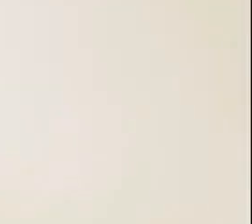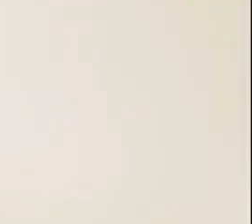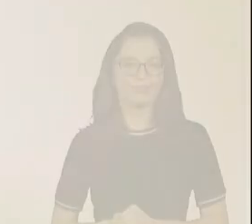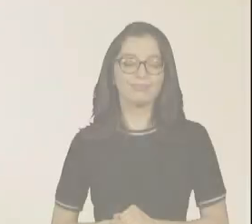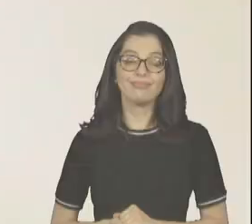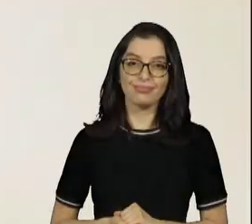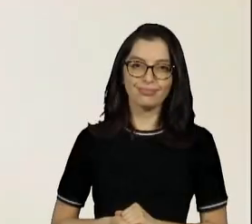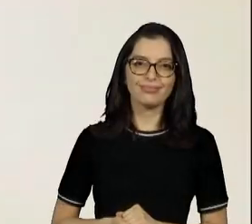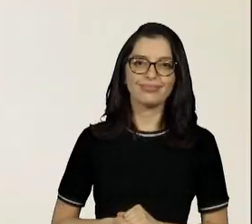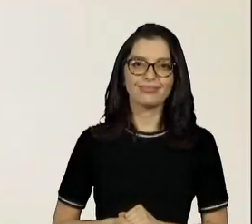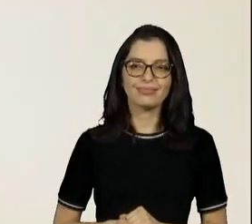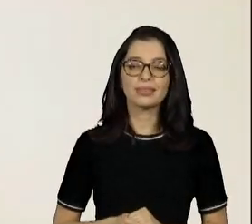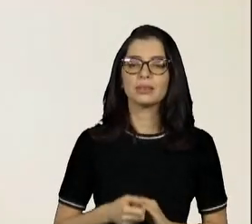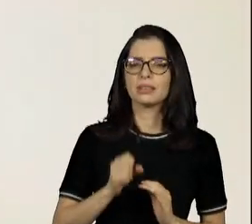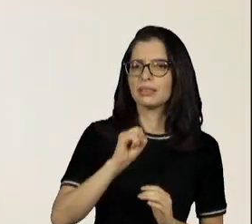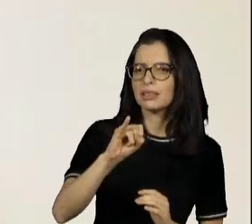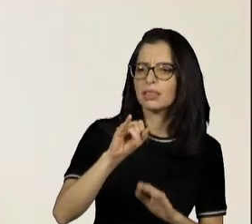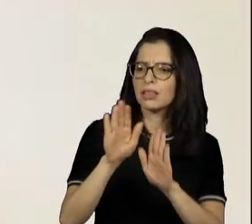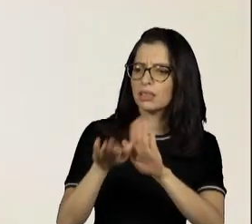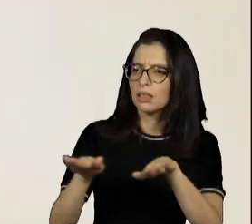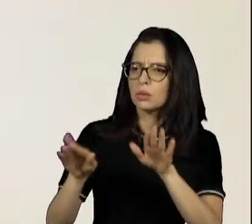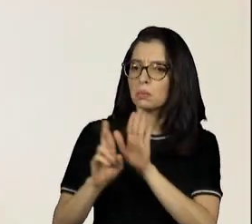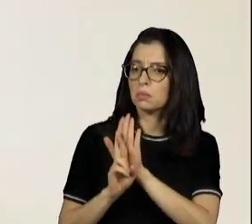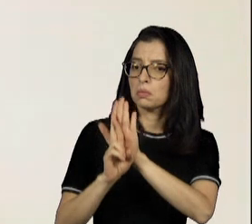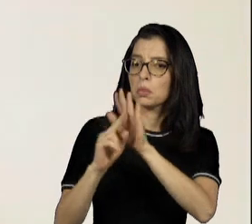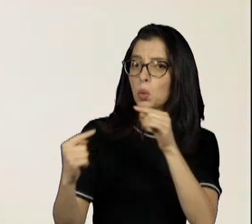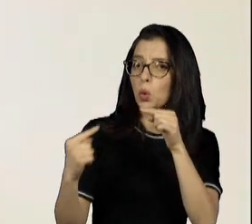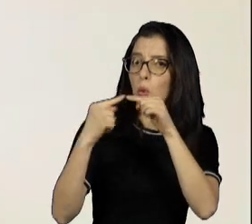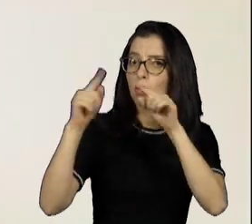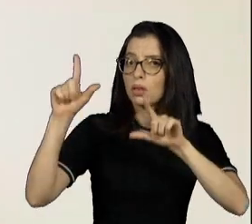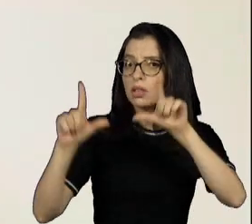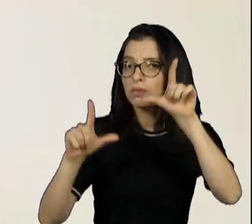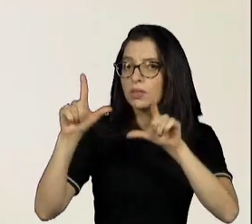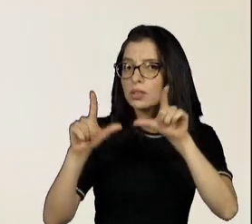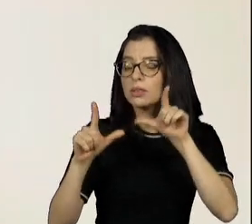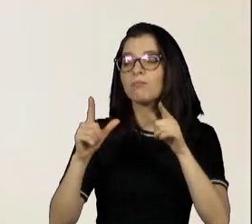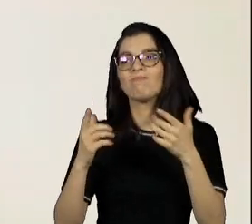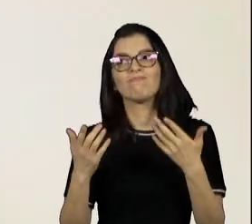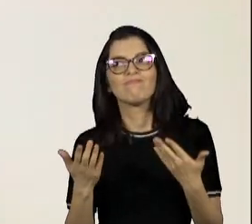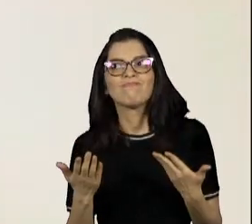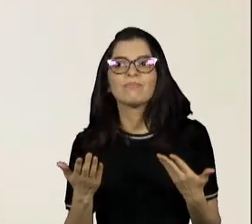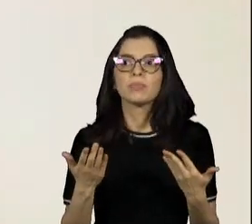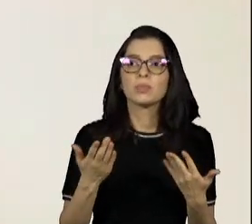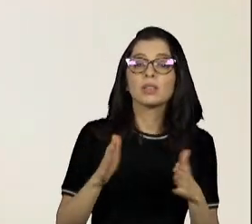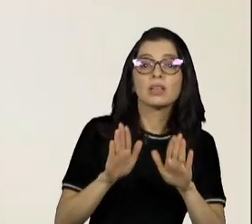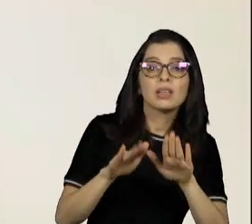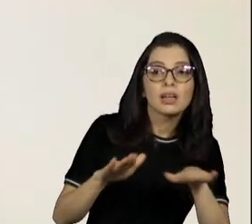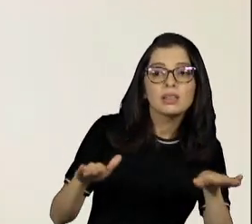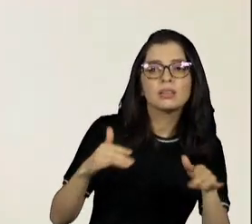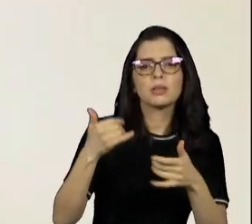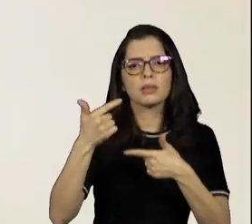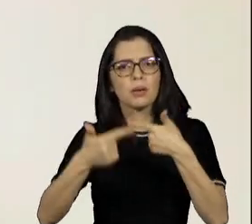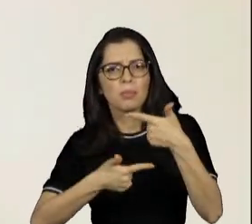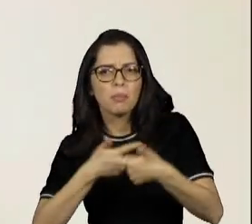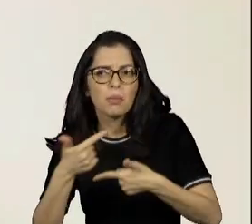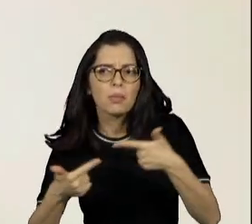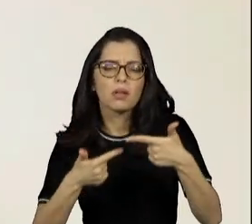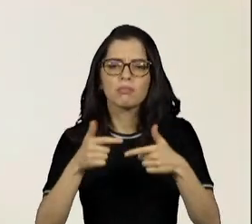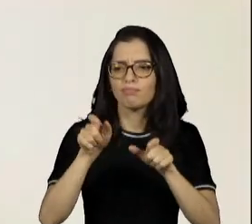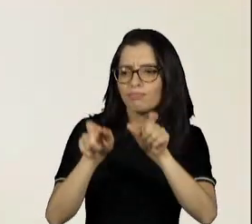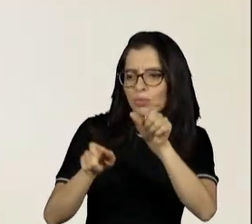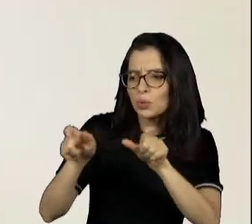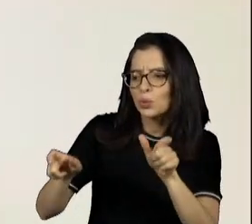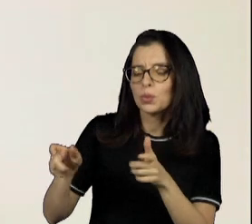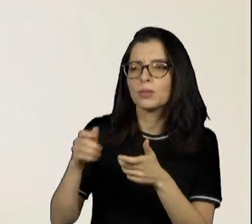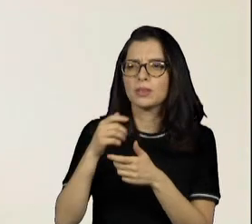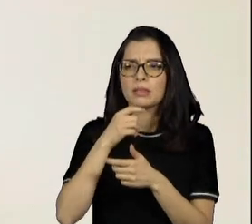Se as crianças foram bem representadas na televisão, se vocês estiverem falando sobre o trabalho dirigido às crianças, eu acho que a gente